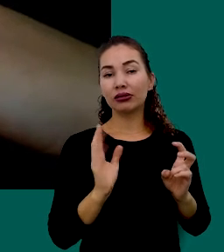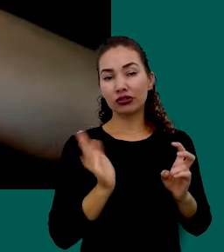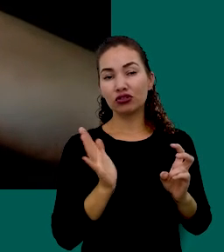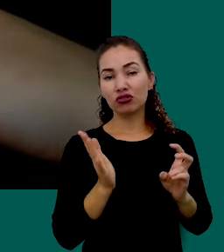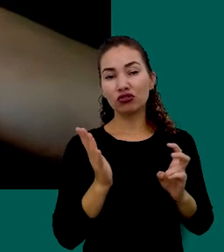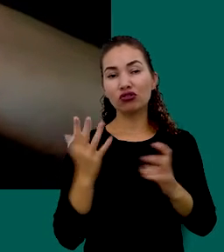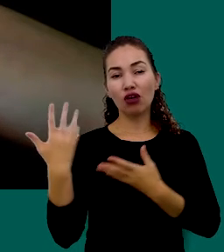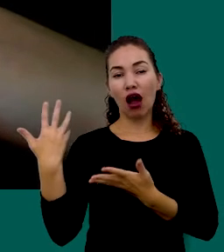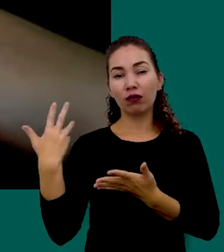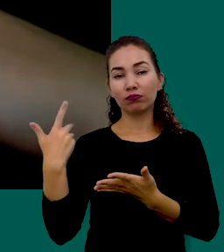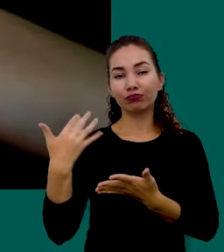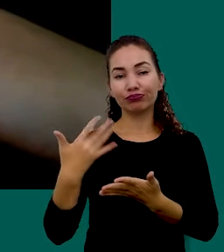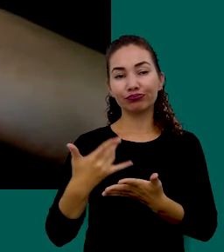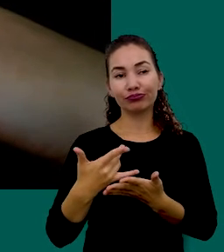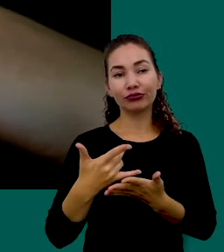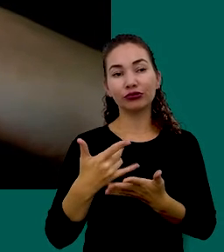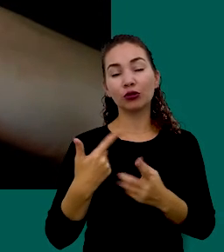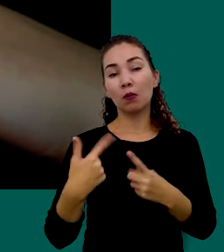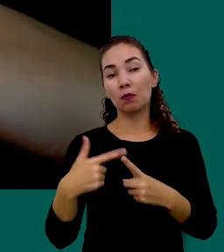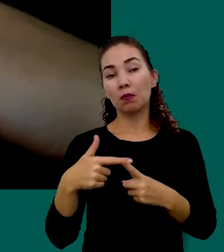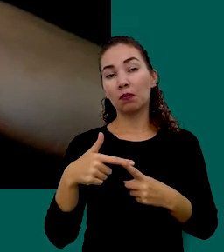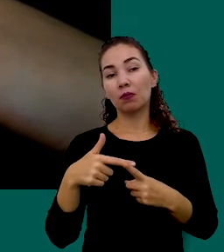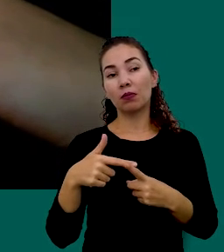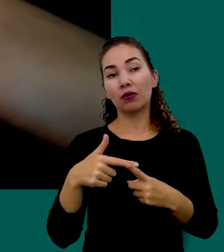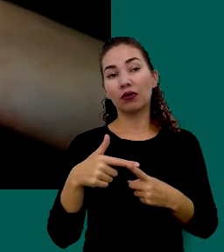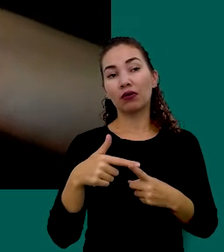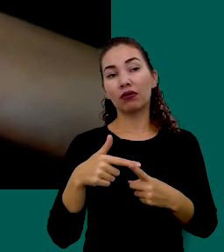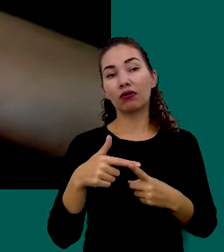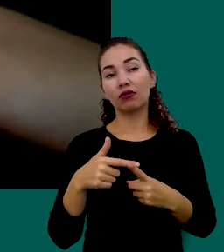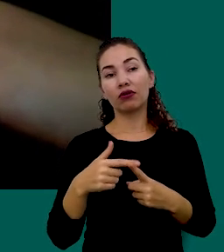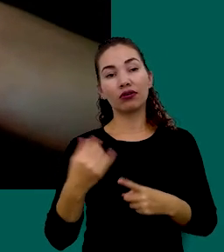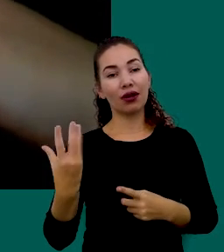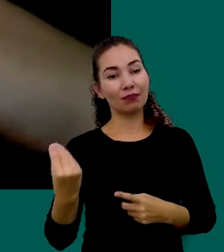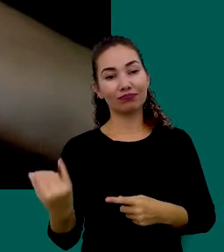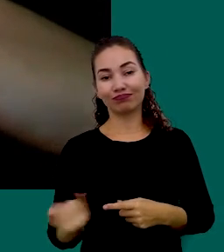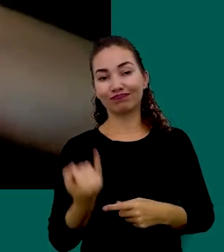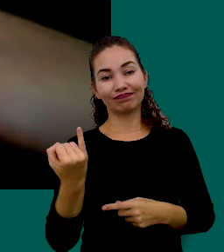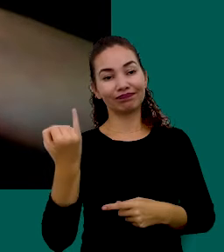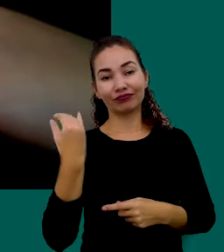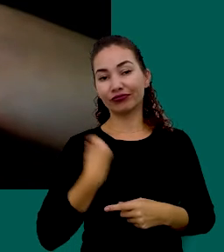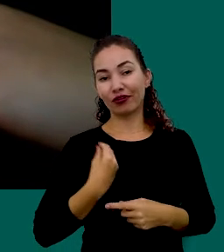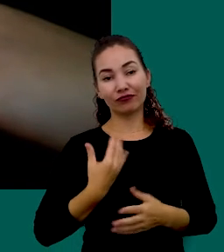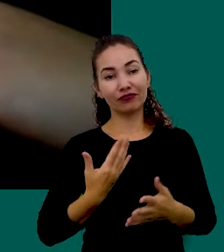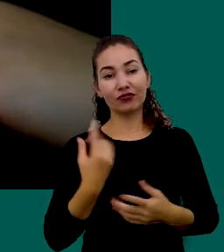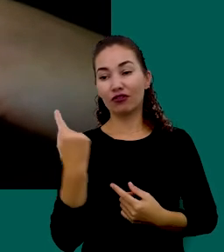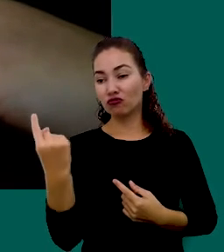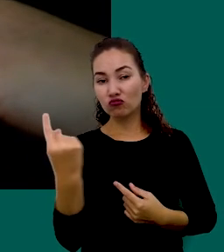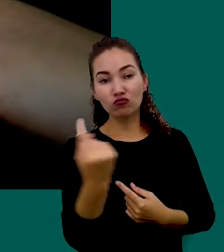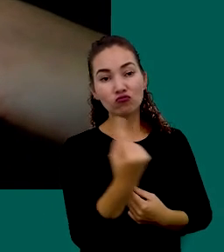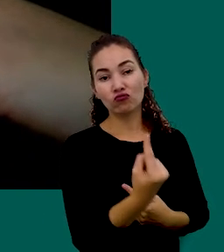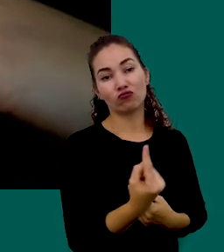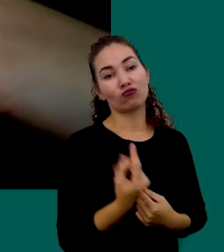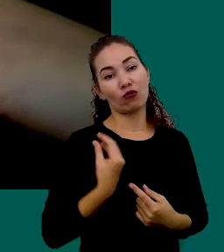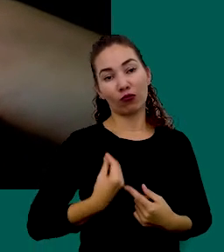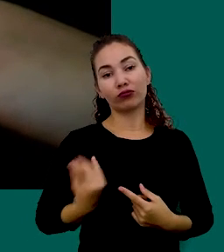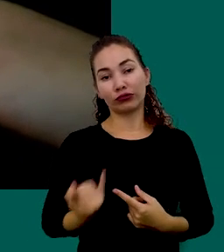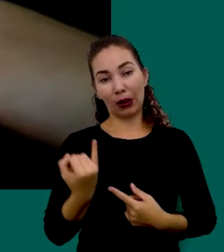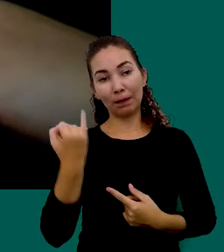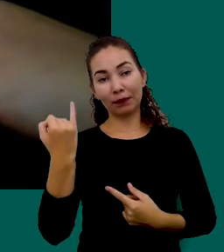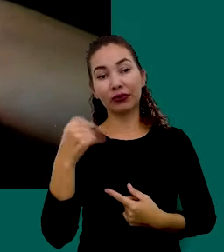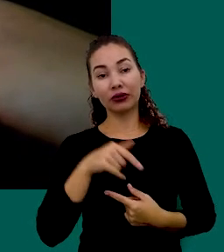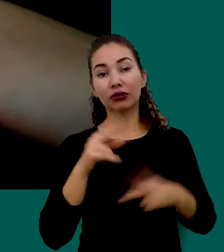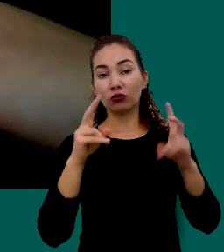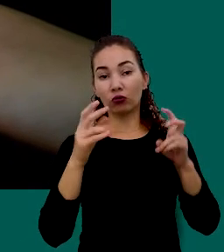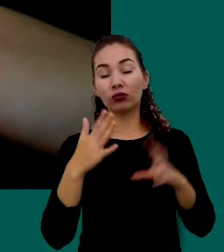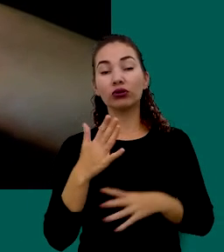tempo Pois além De ele ser De extrema Relevância Na vida De qualquer Pessoa Este foi